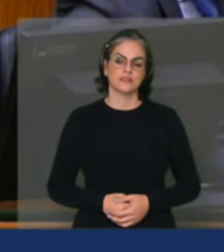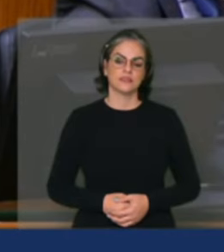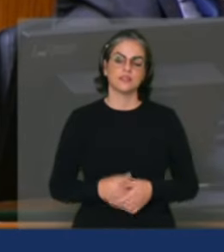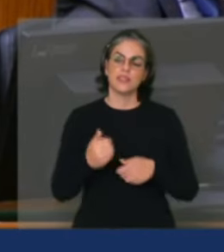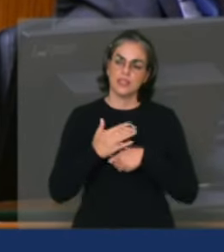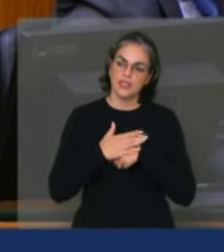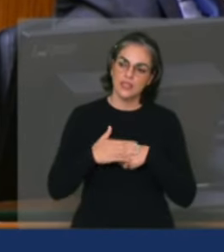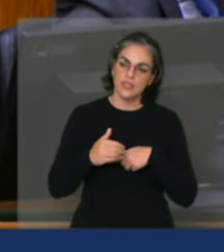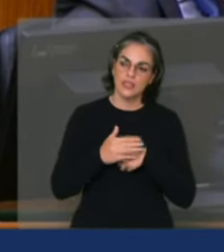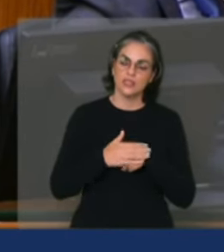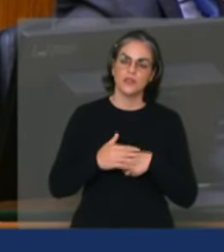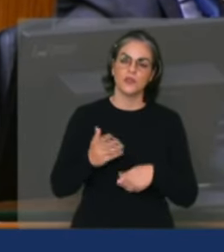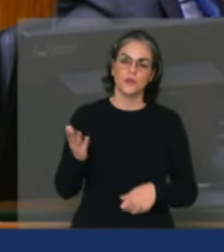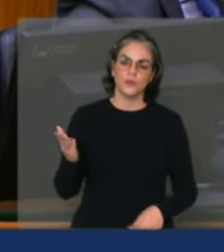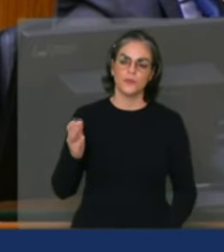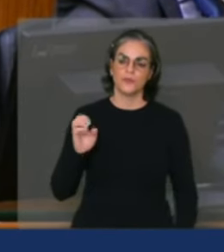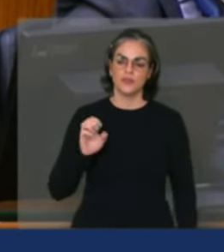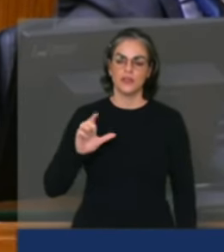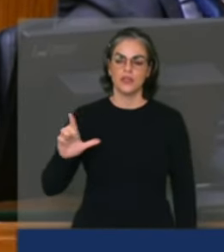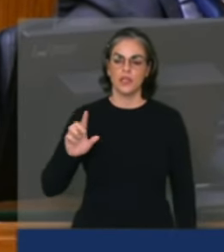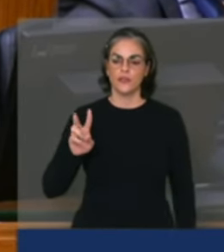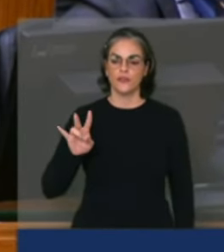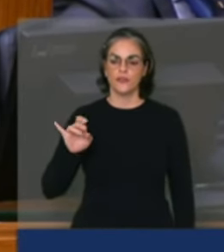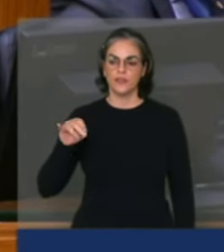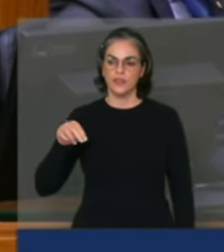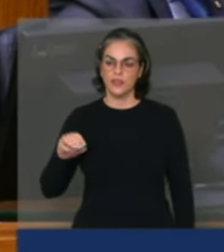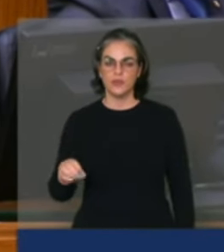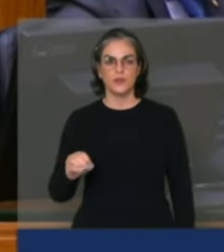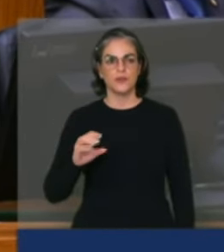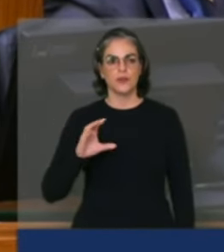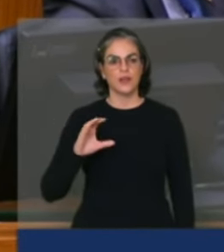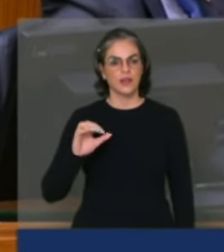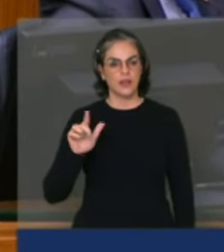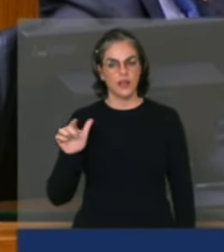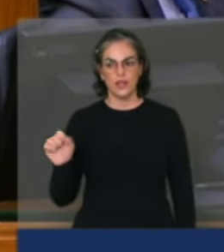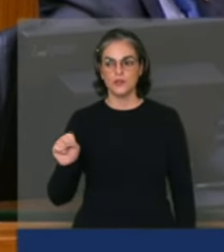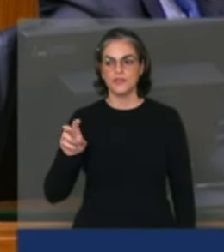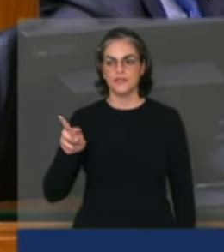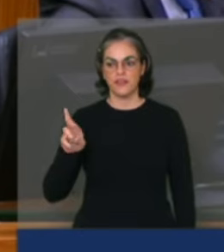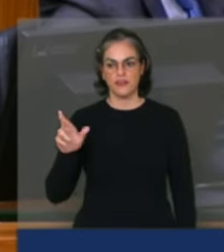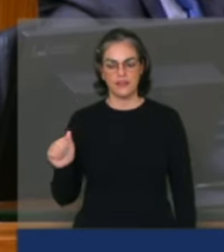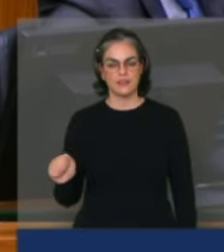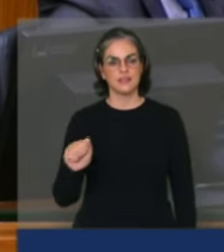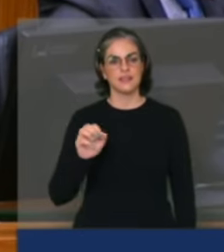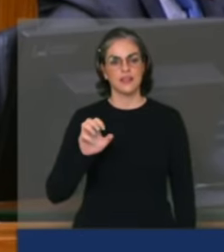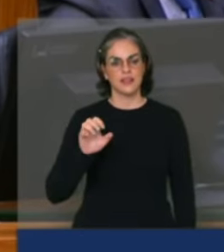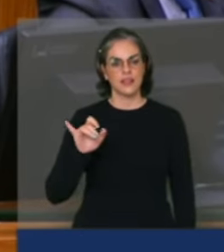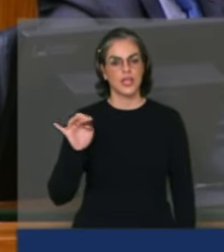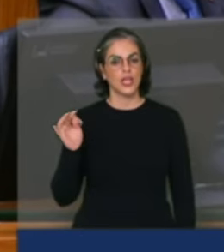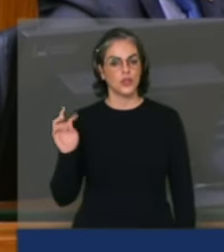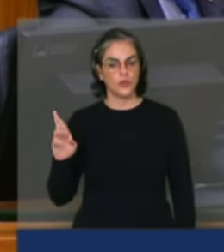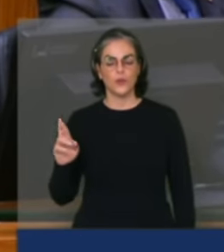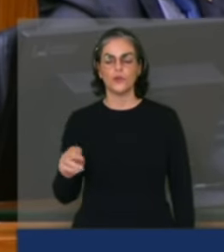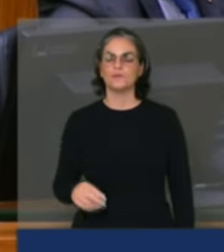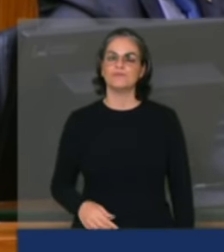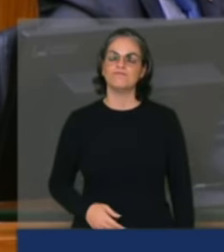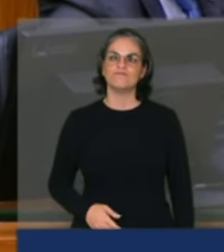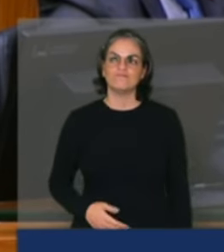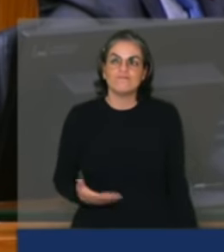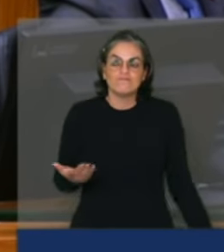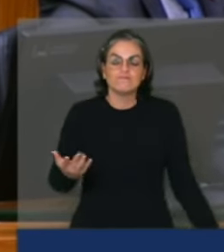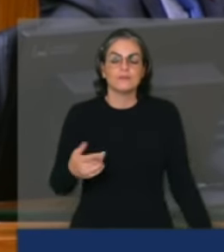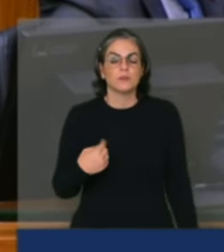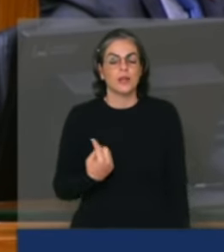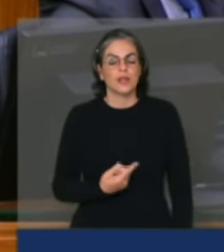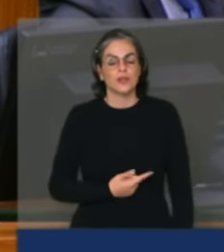Bom Gás, Carlos Veras, Heitor Chu, dizer que para nós e para mim particularmente é uma emoção